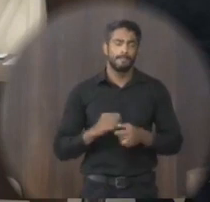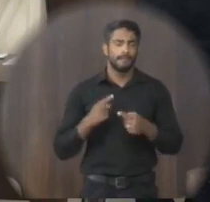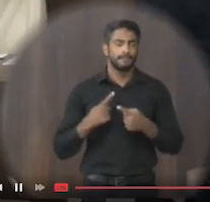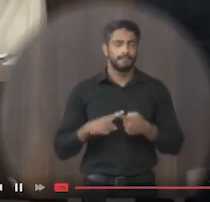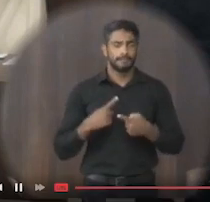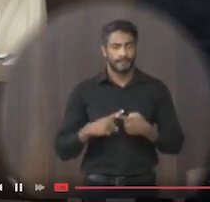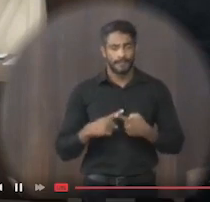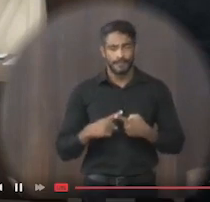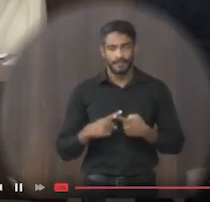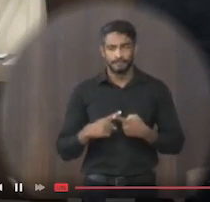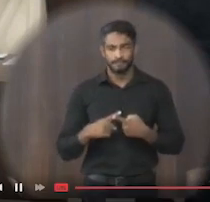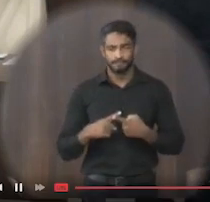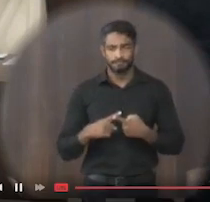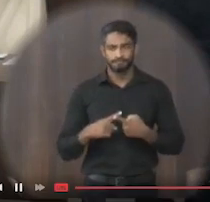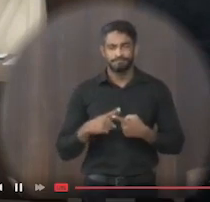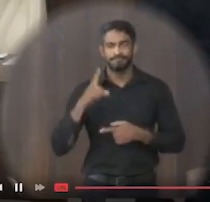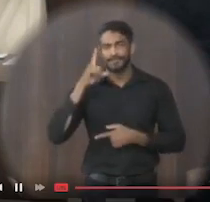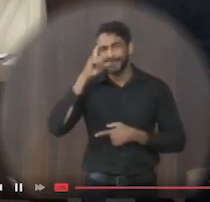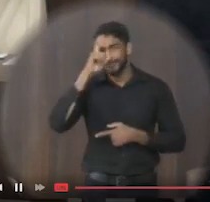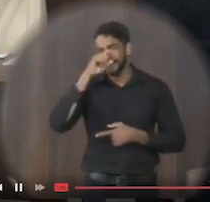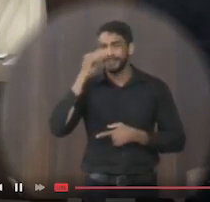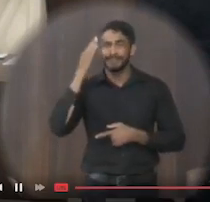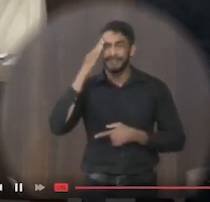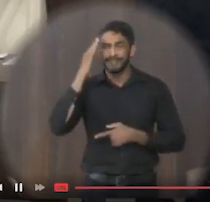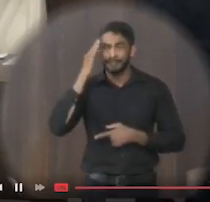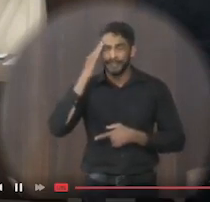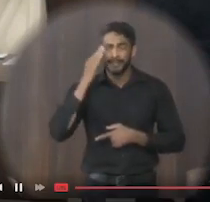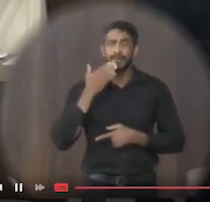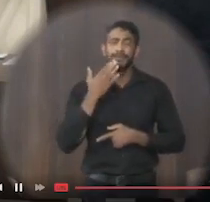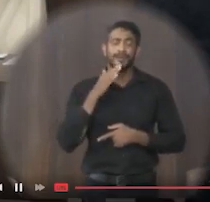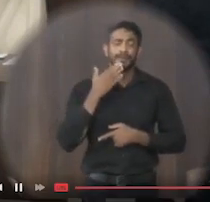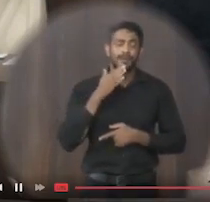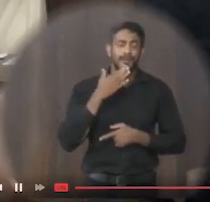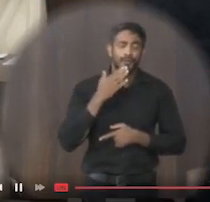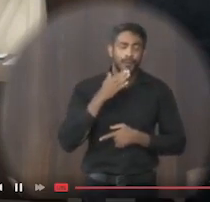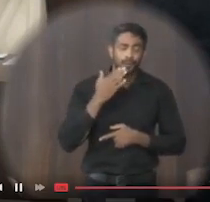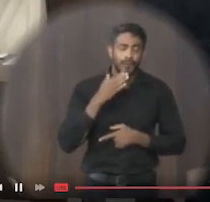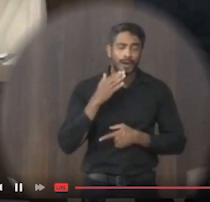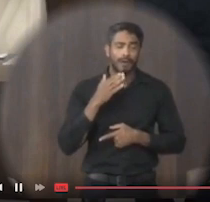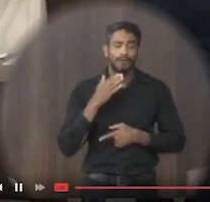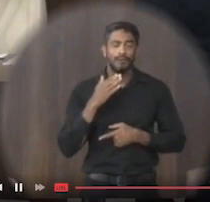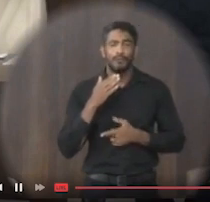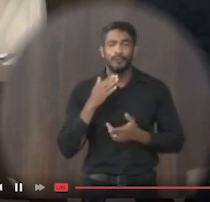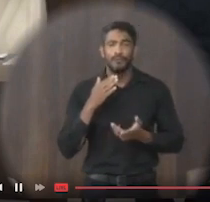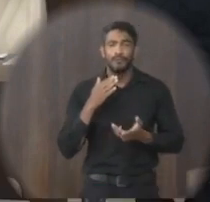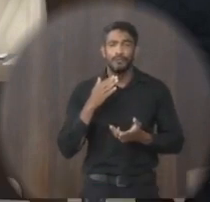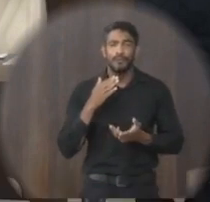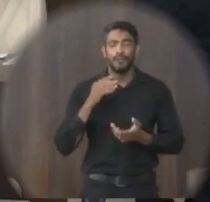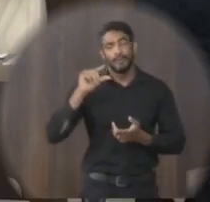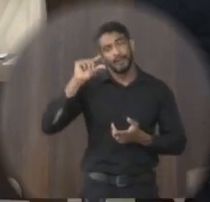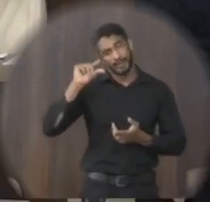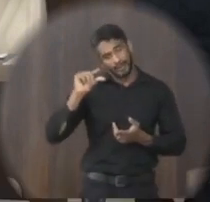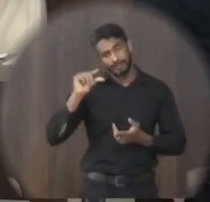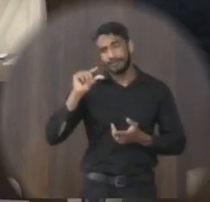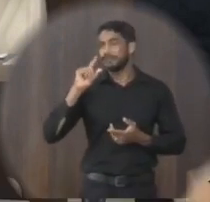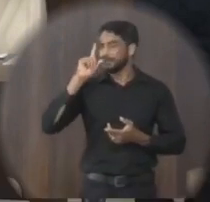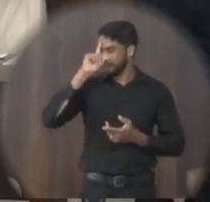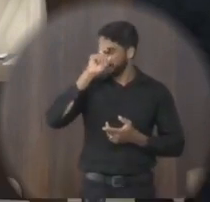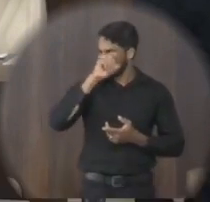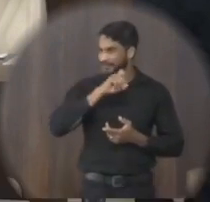Porque fica meio difícil saber qual é o caso que é menos grave.